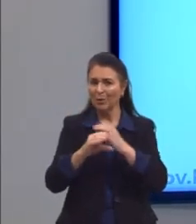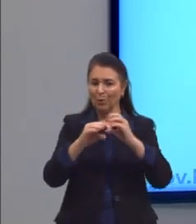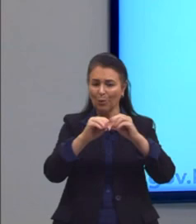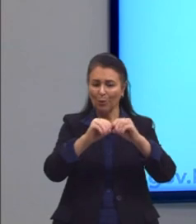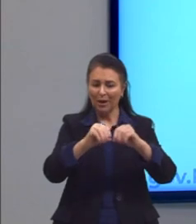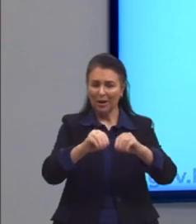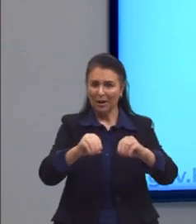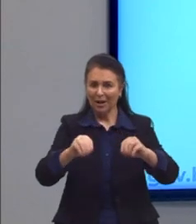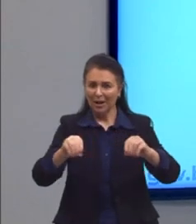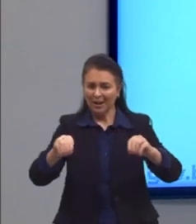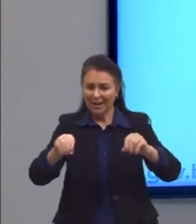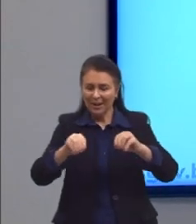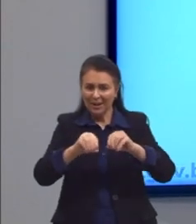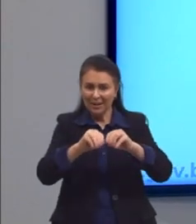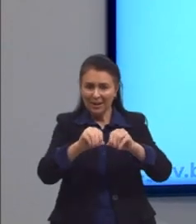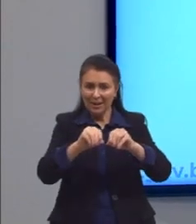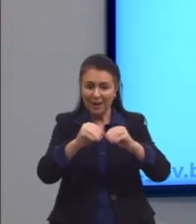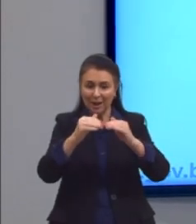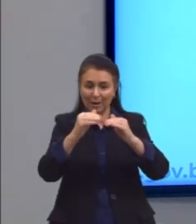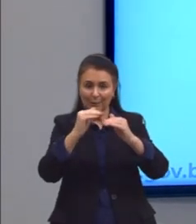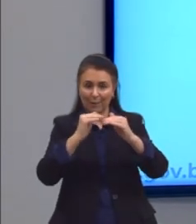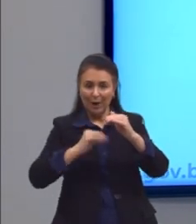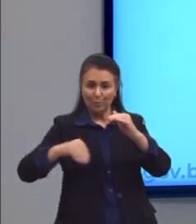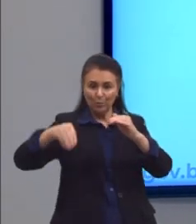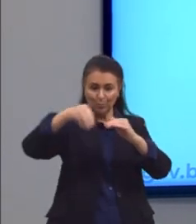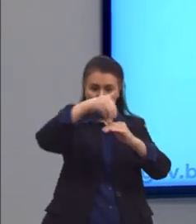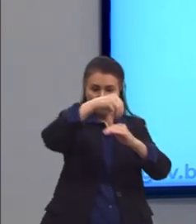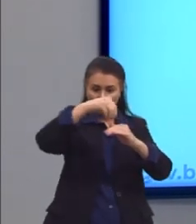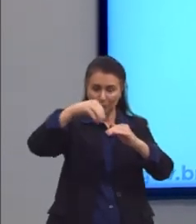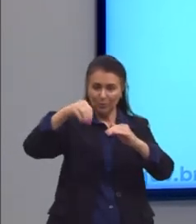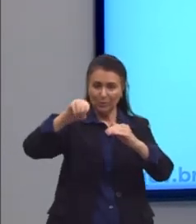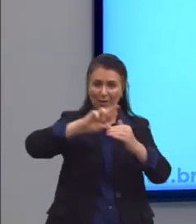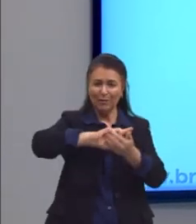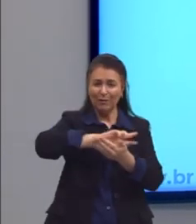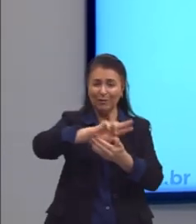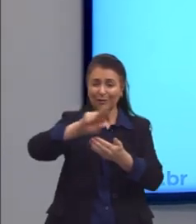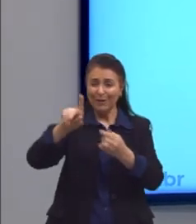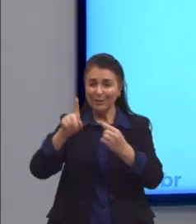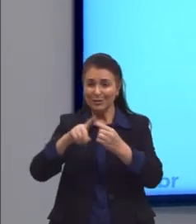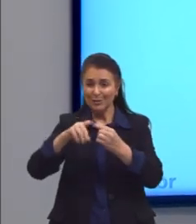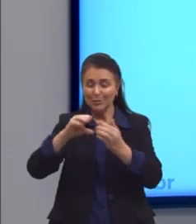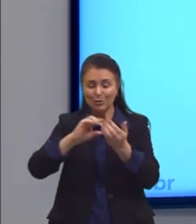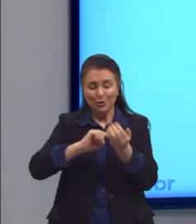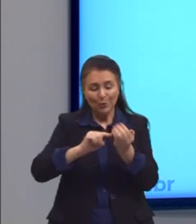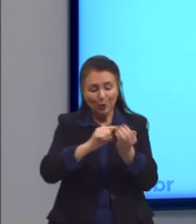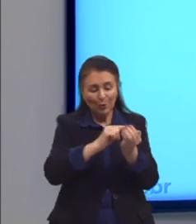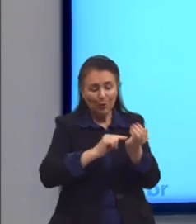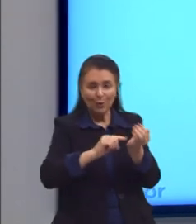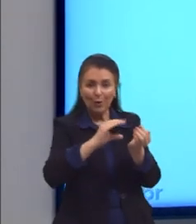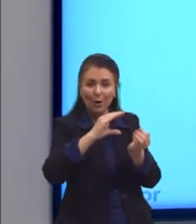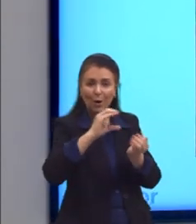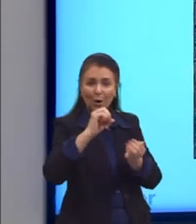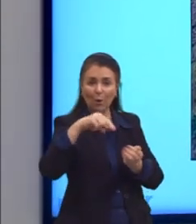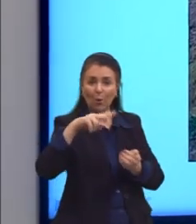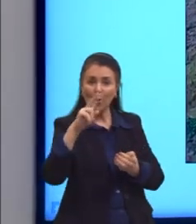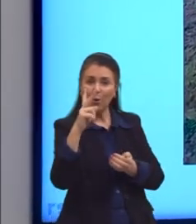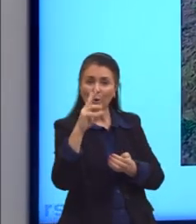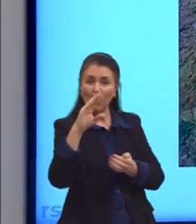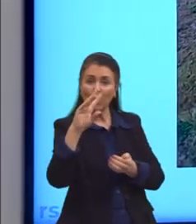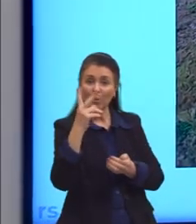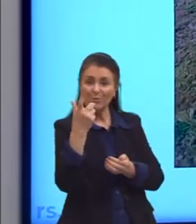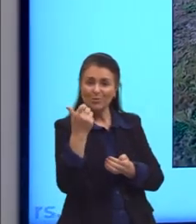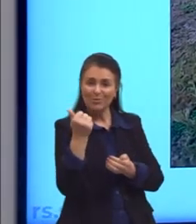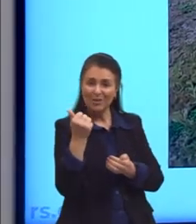embaixo aqui da areia tem diversas conchas e vestígios da cultura material desses